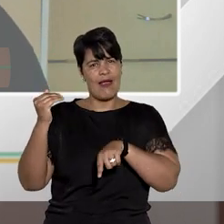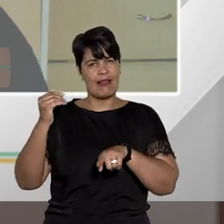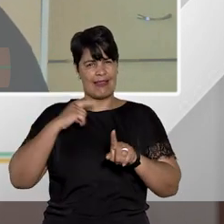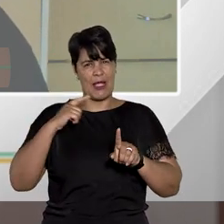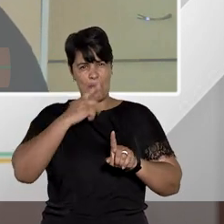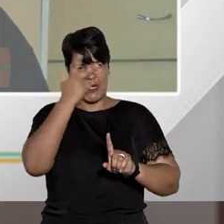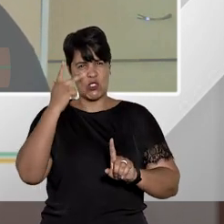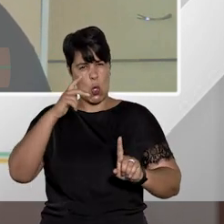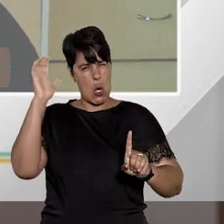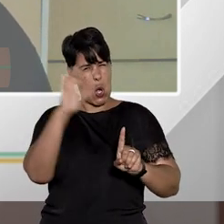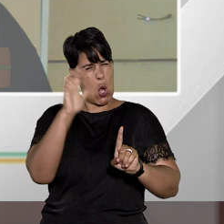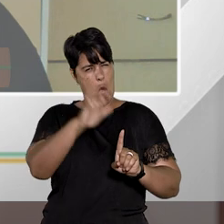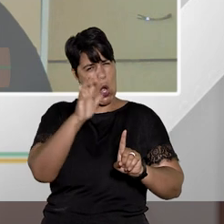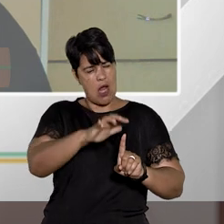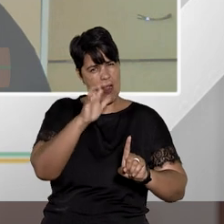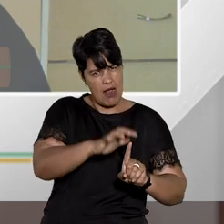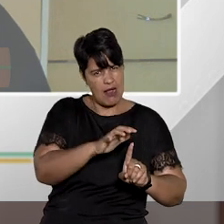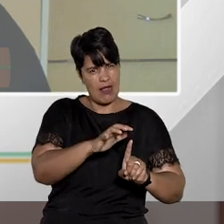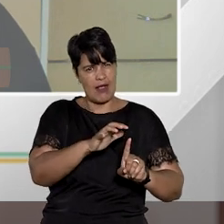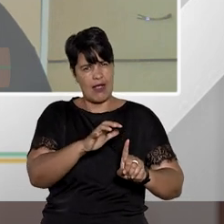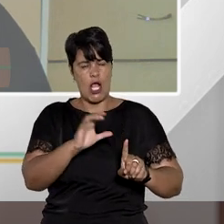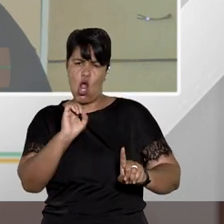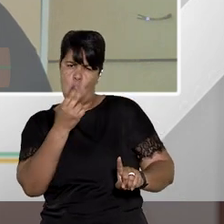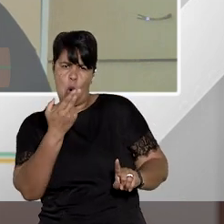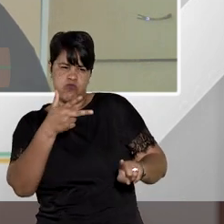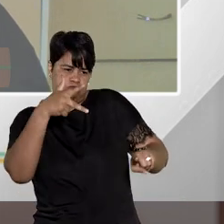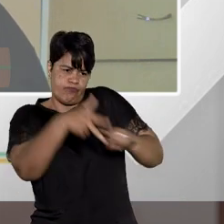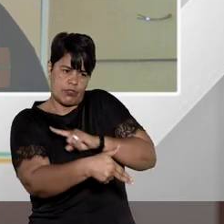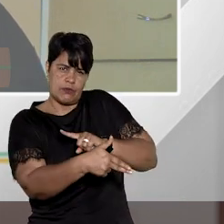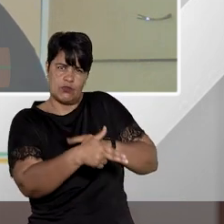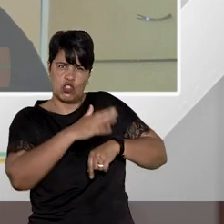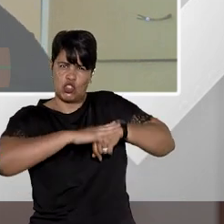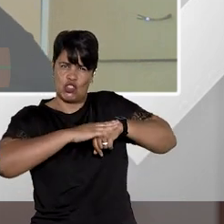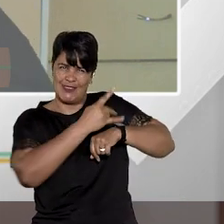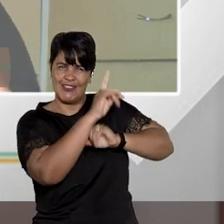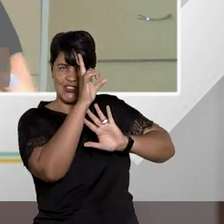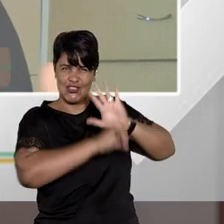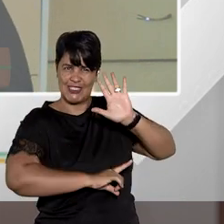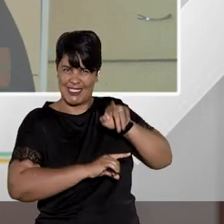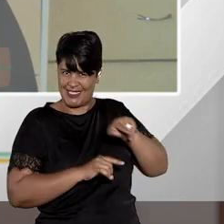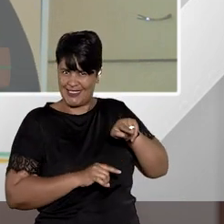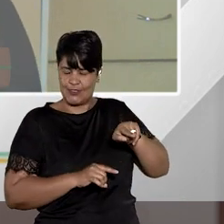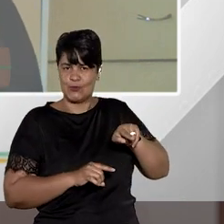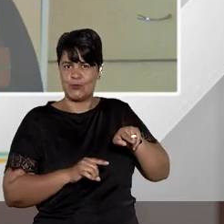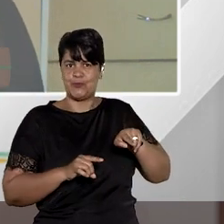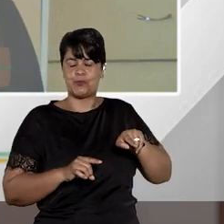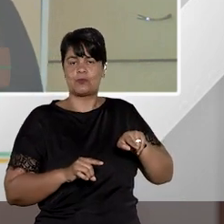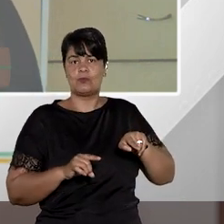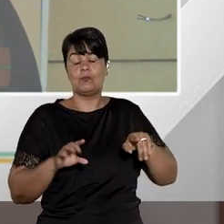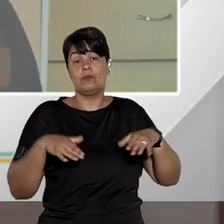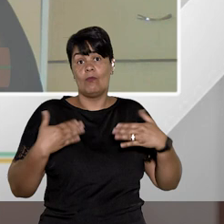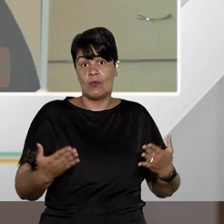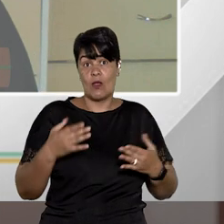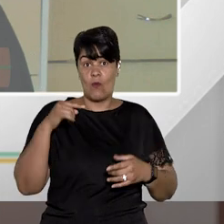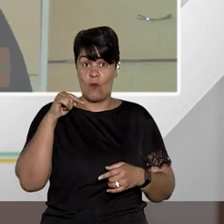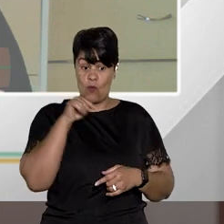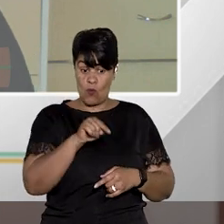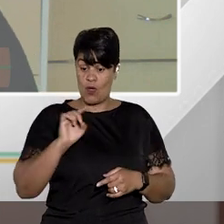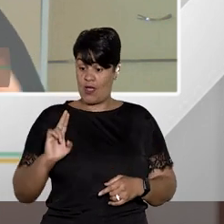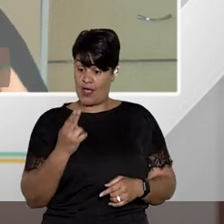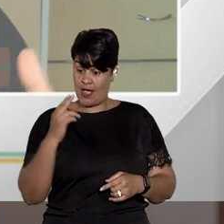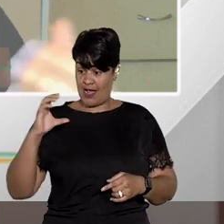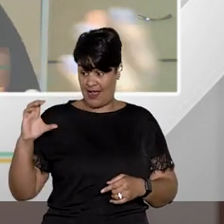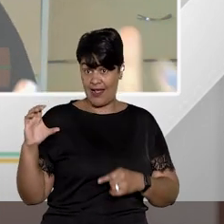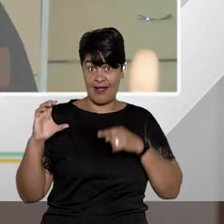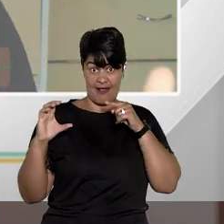está ameaçando ou já restringindo o direito de ir e vir daquele que a gente vai chamar de paciente. Então, no